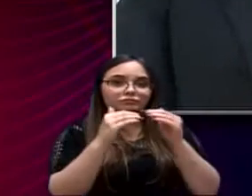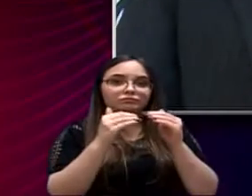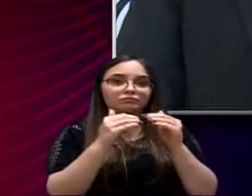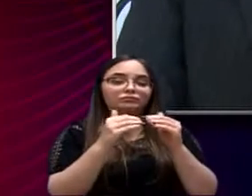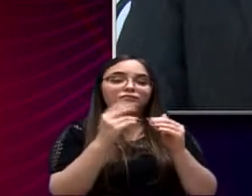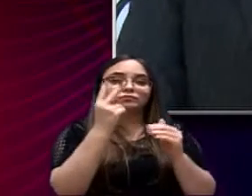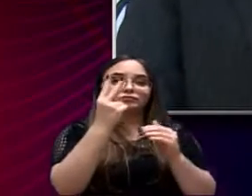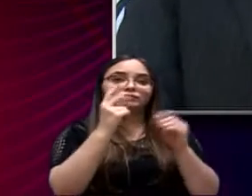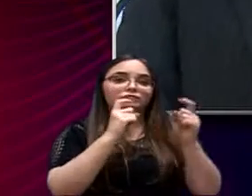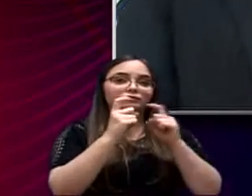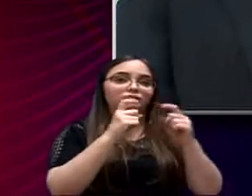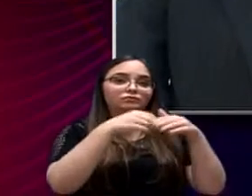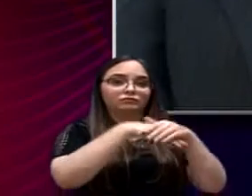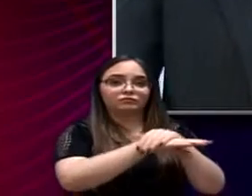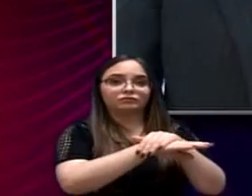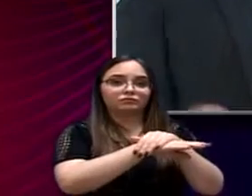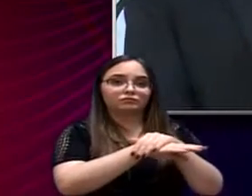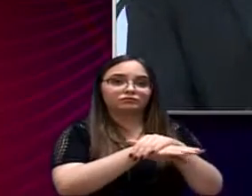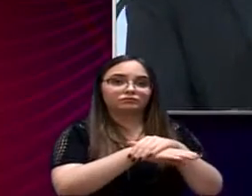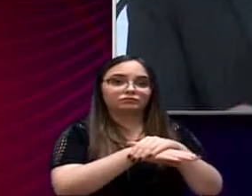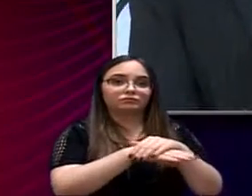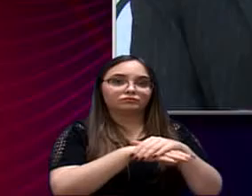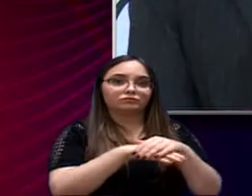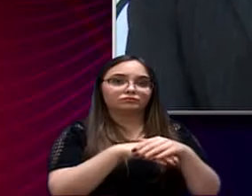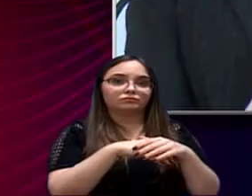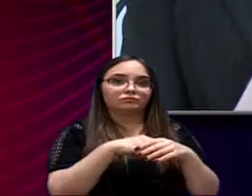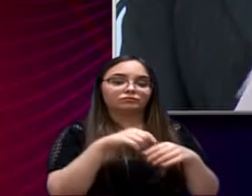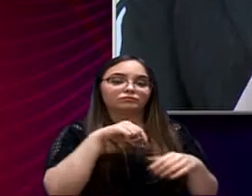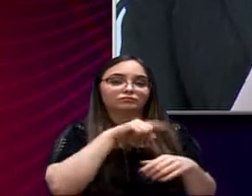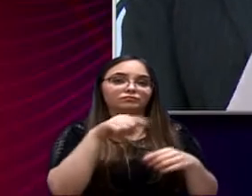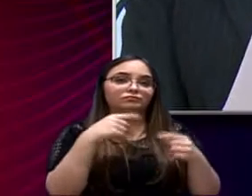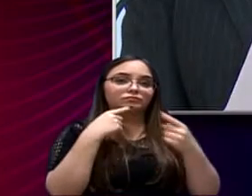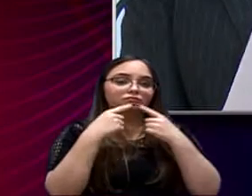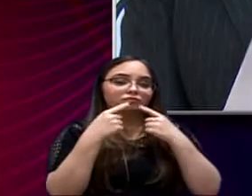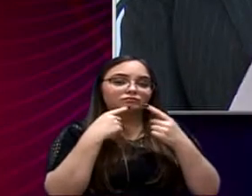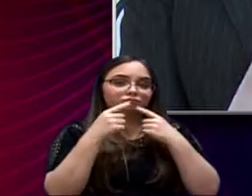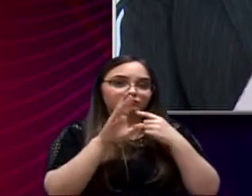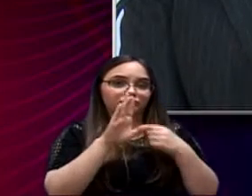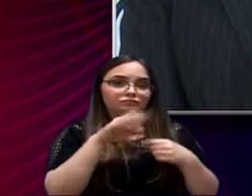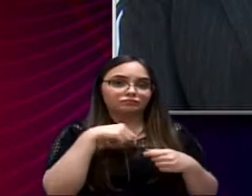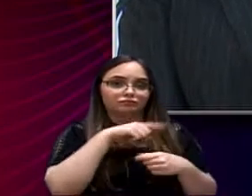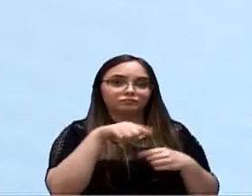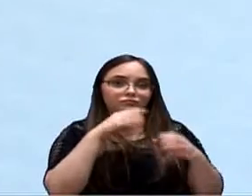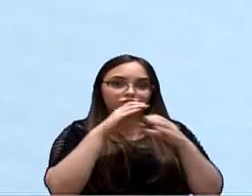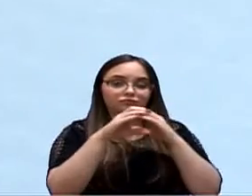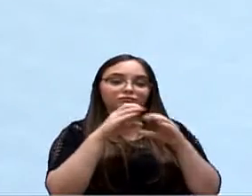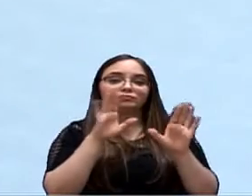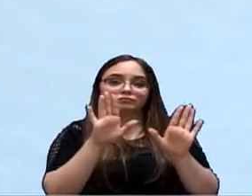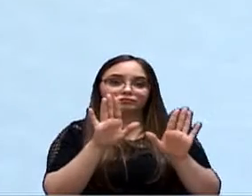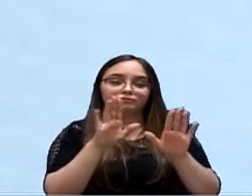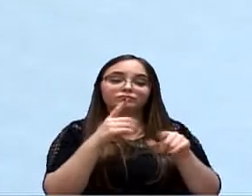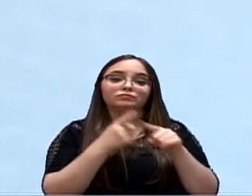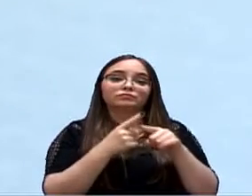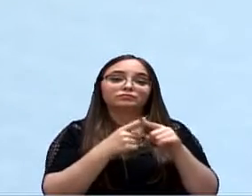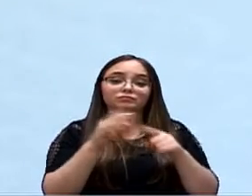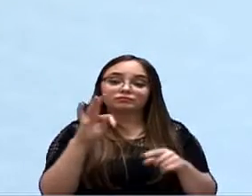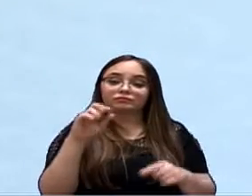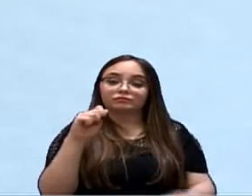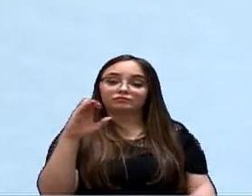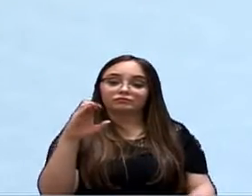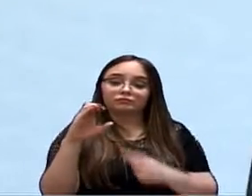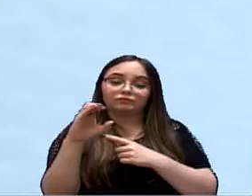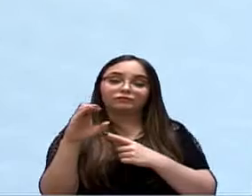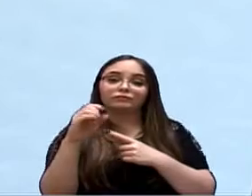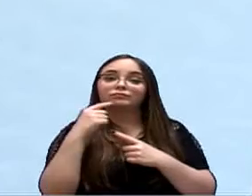concordância... Duas sessões concordou já, Nós estamos... Presidente, nós estamos aqui no debate porque no TAC diz que é